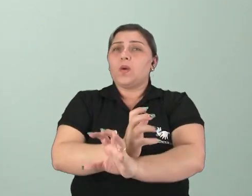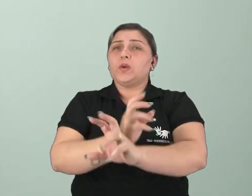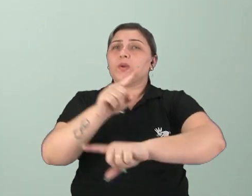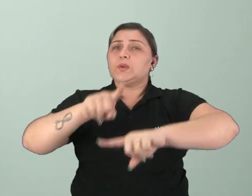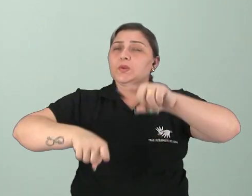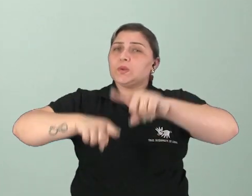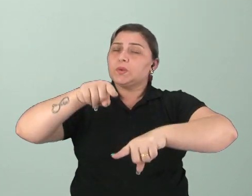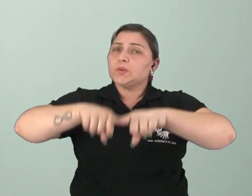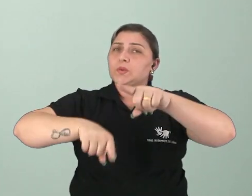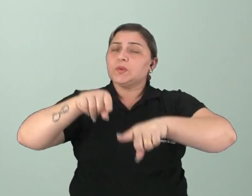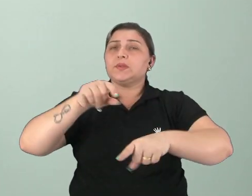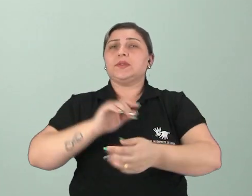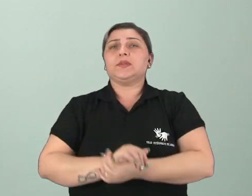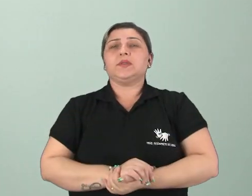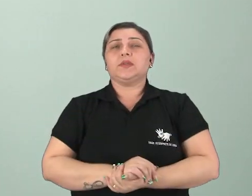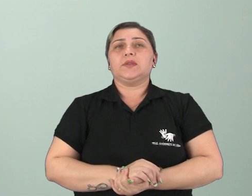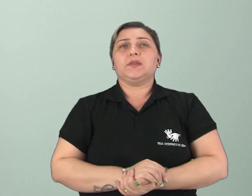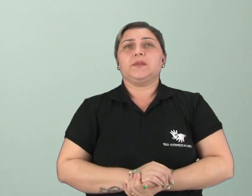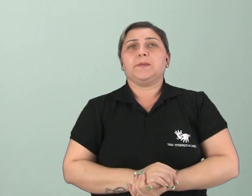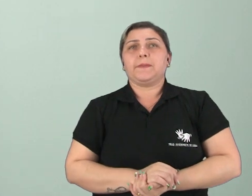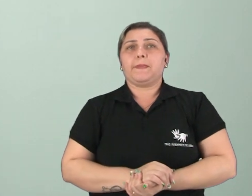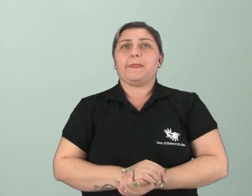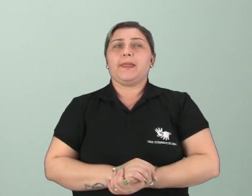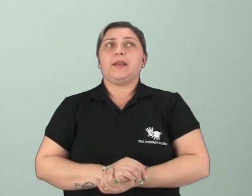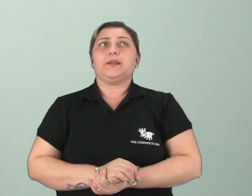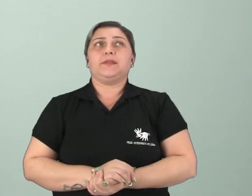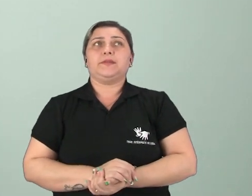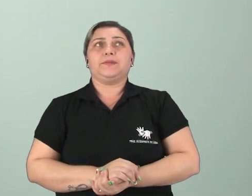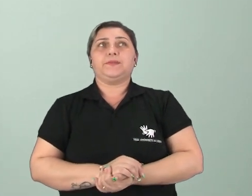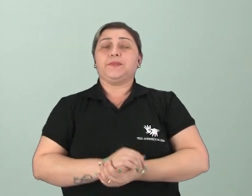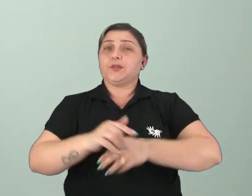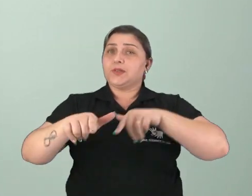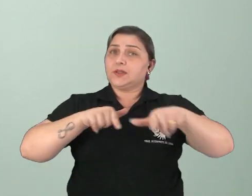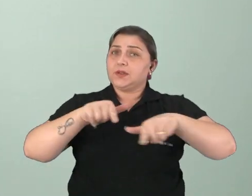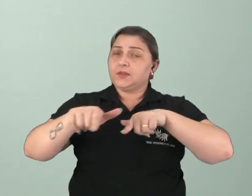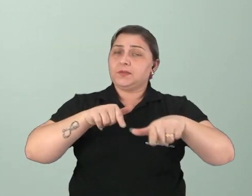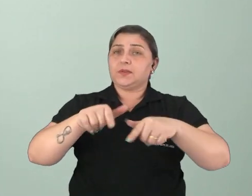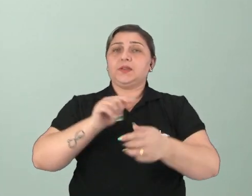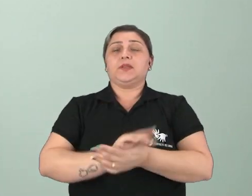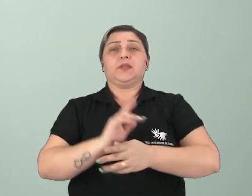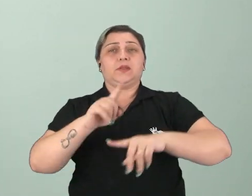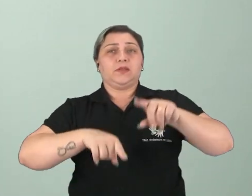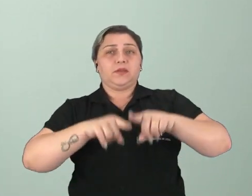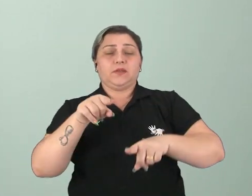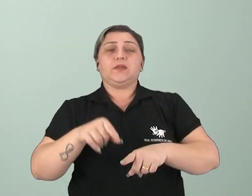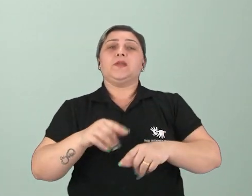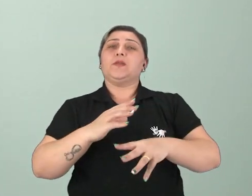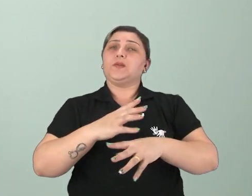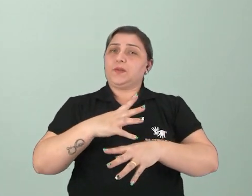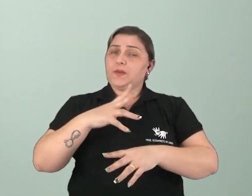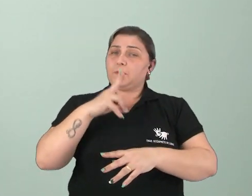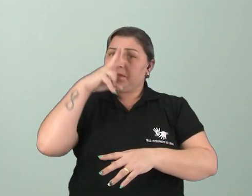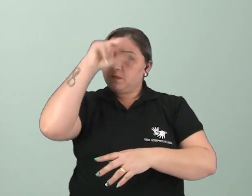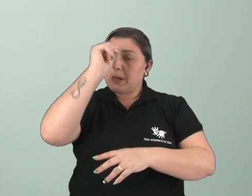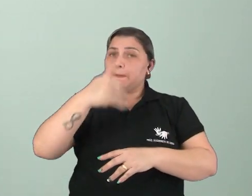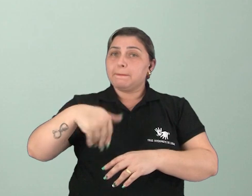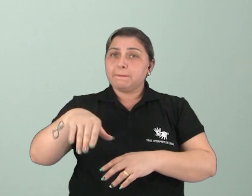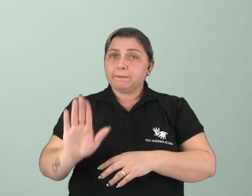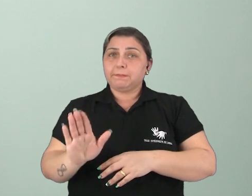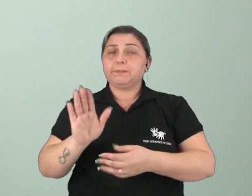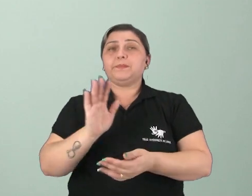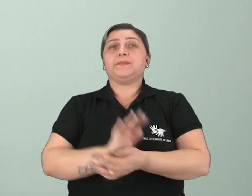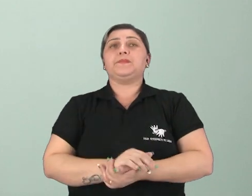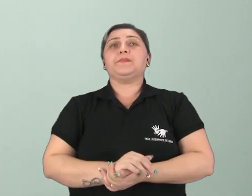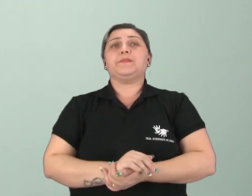utensílios, instrumentos de trabalho. Então, tudo isso fortaleceu cada vez mais